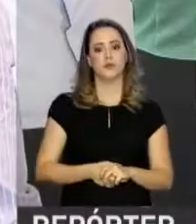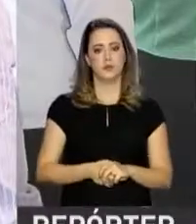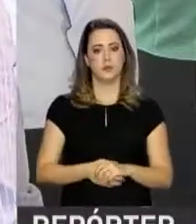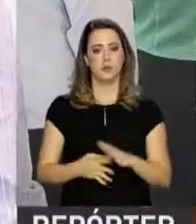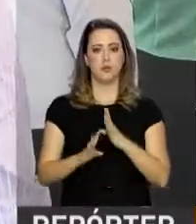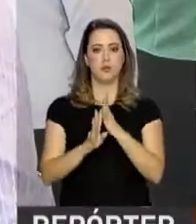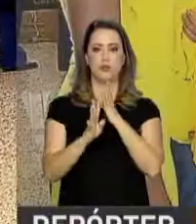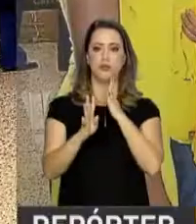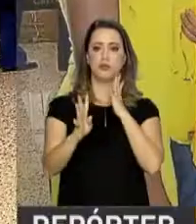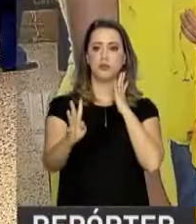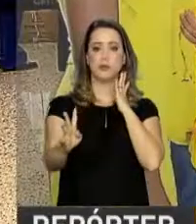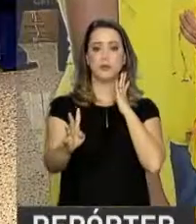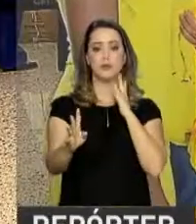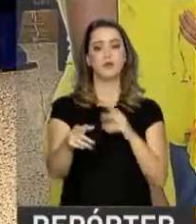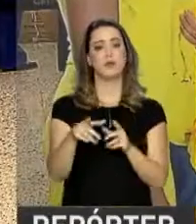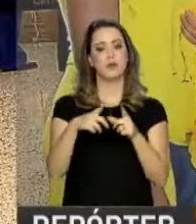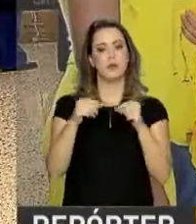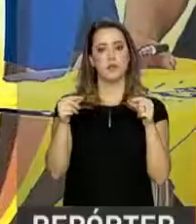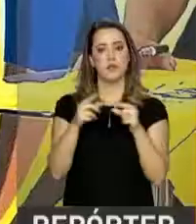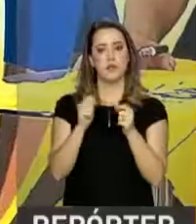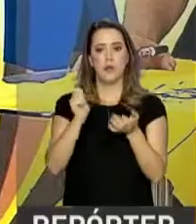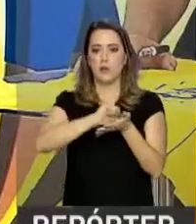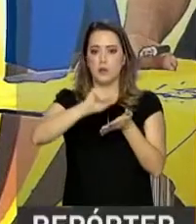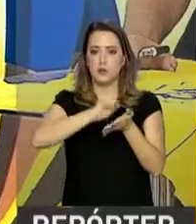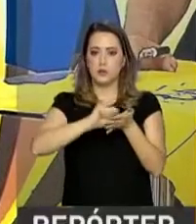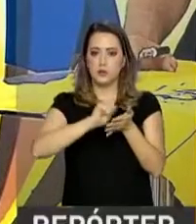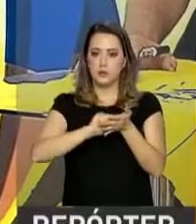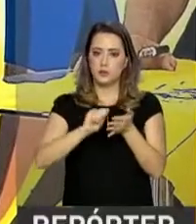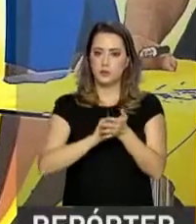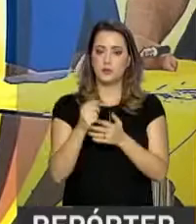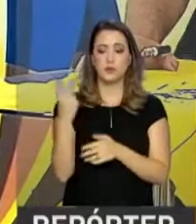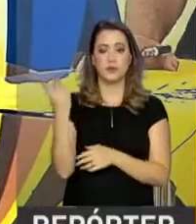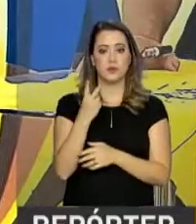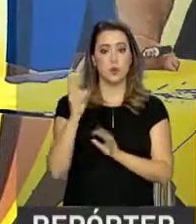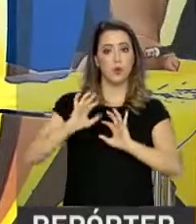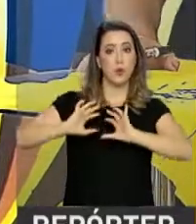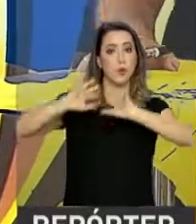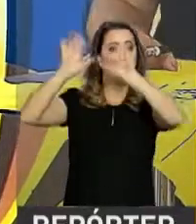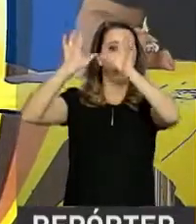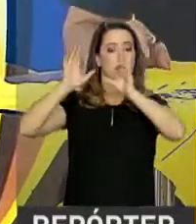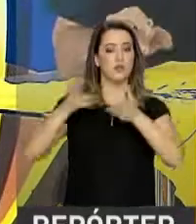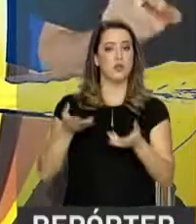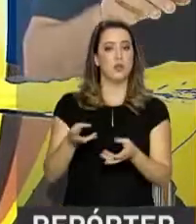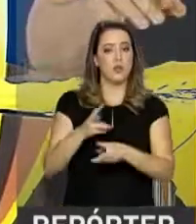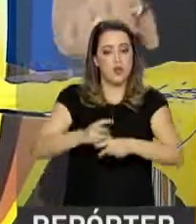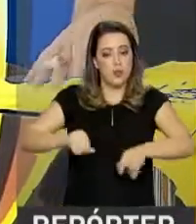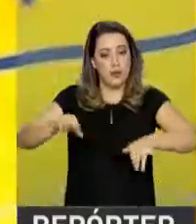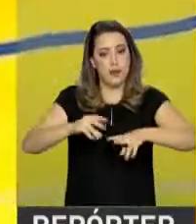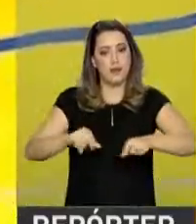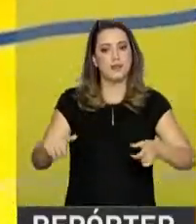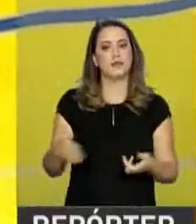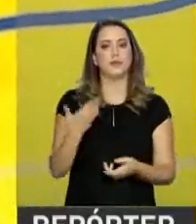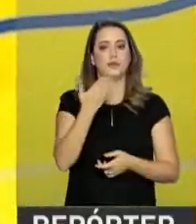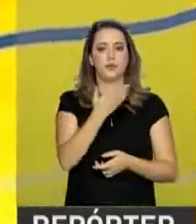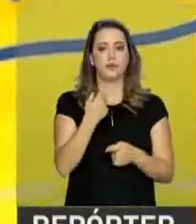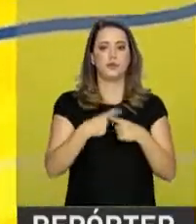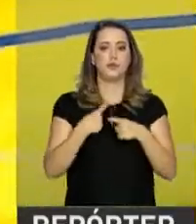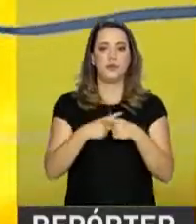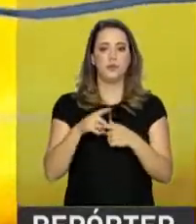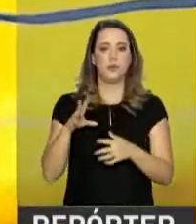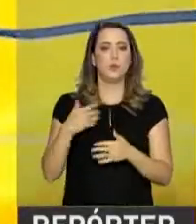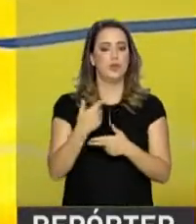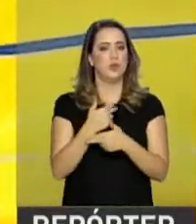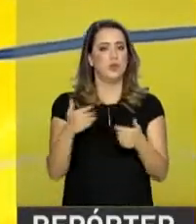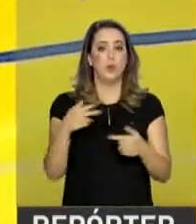Fila em Brasília para pegar um autógrafo da dupla de jogadores de vôlei de praia Alisson e Bruno. A razão para